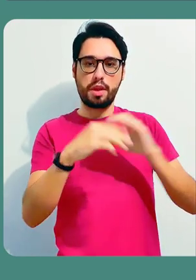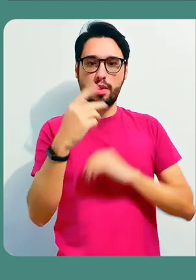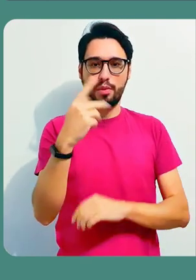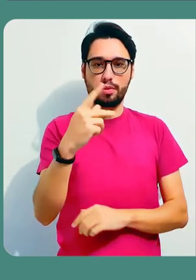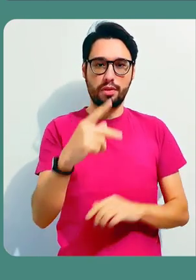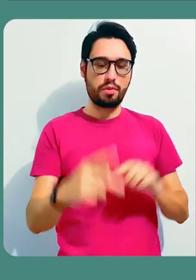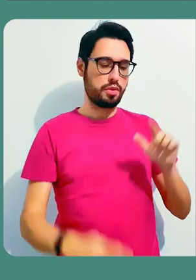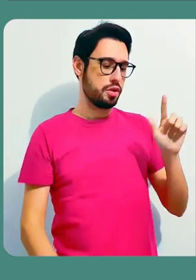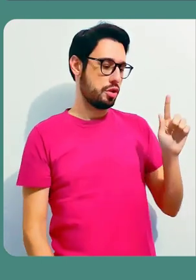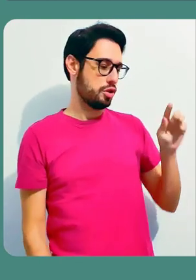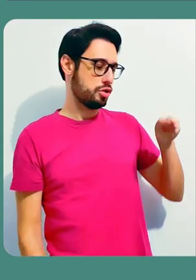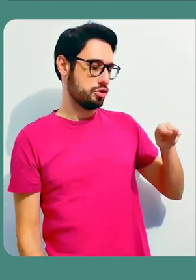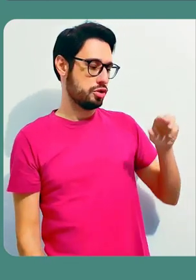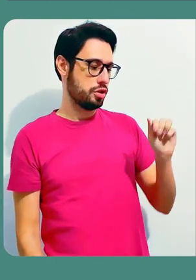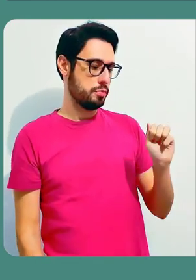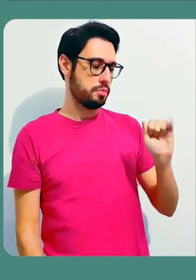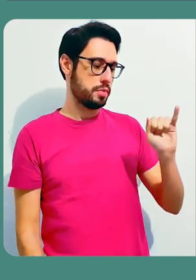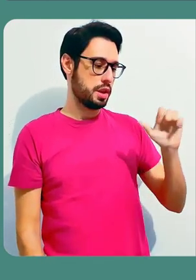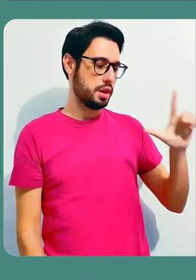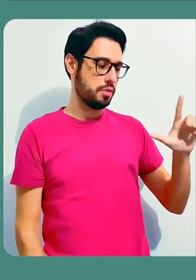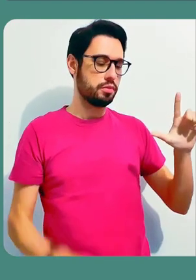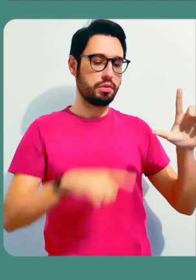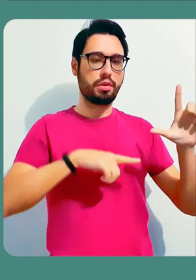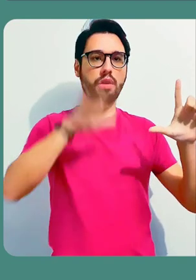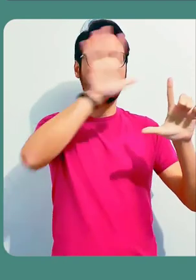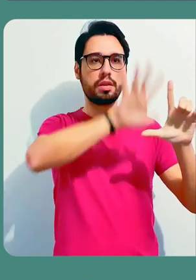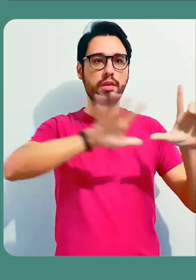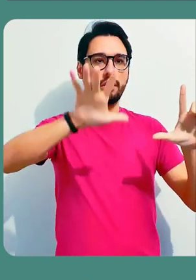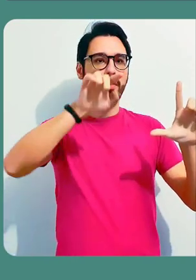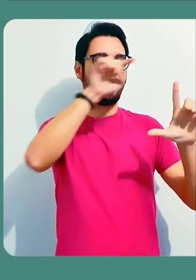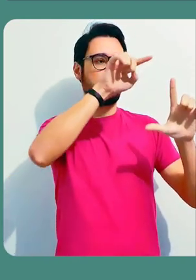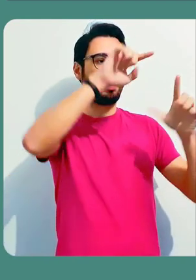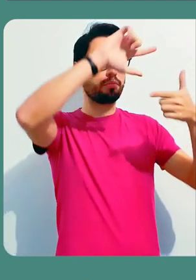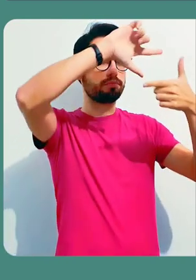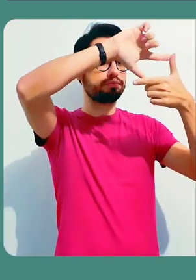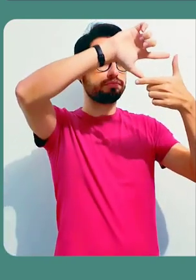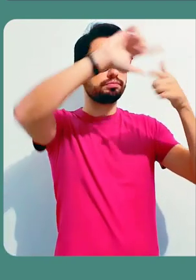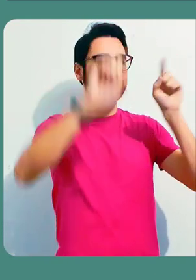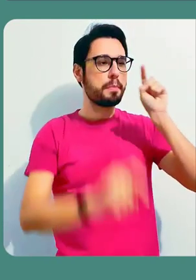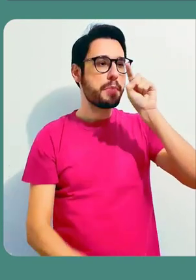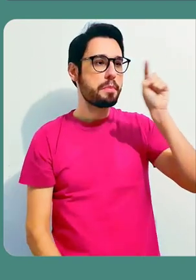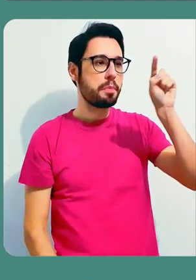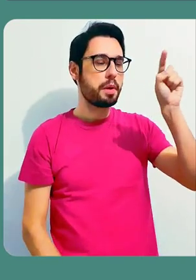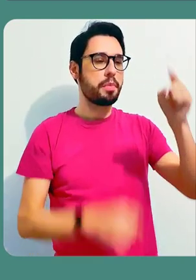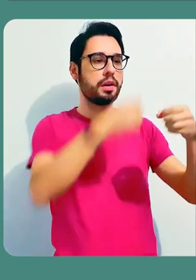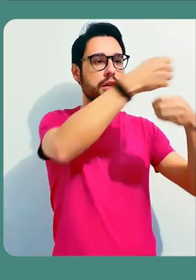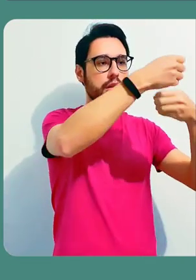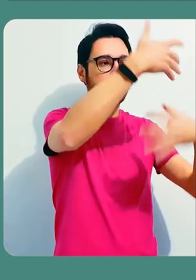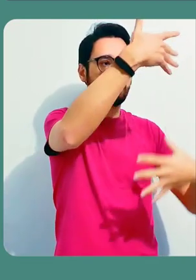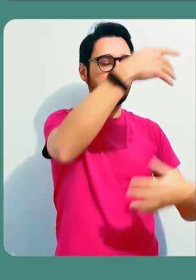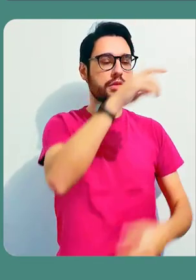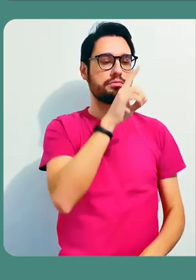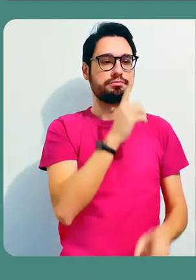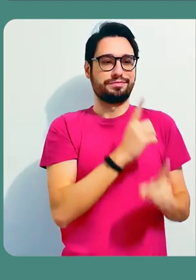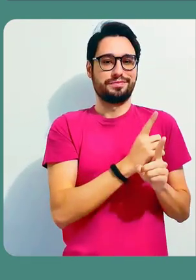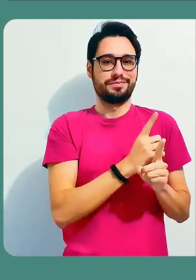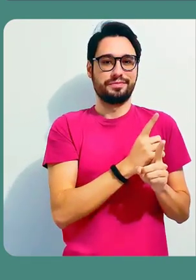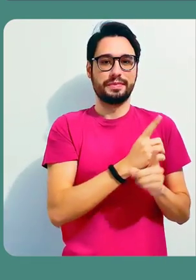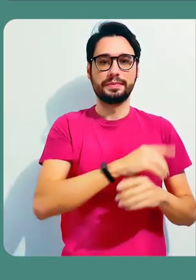e, aqui, na parte superior, onde você tem as aplicações, você consegue localizá-la.